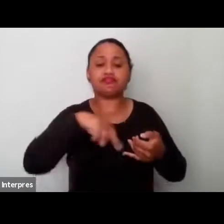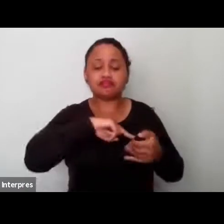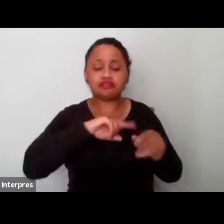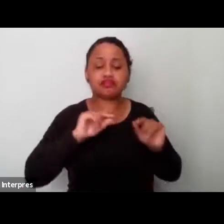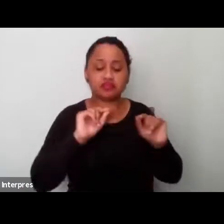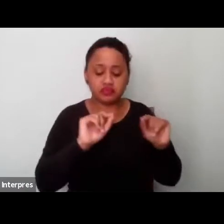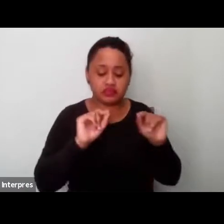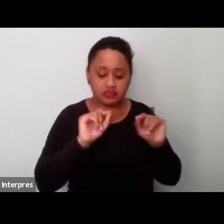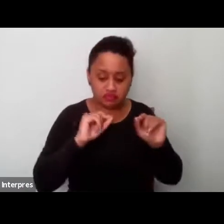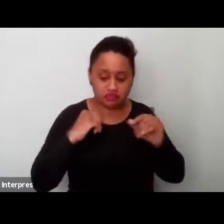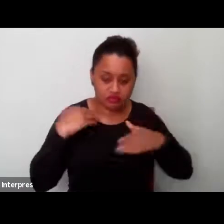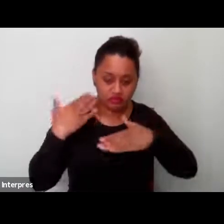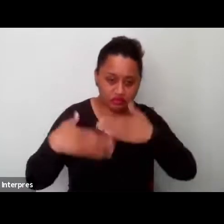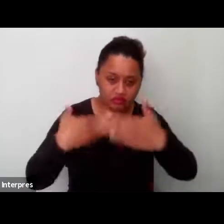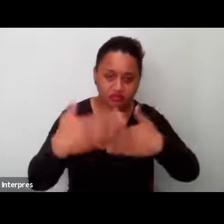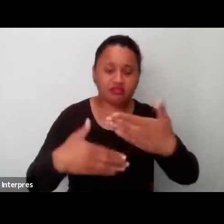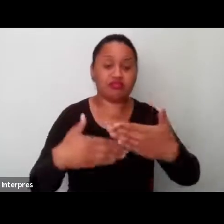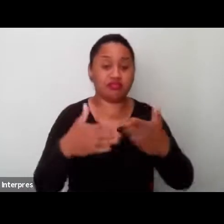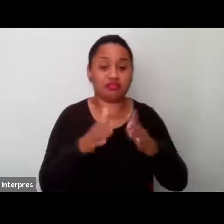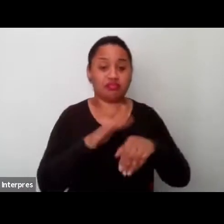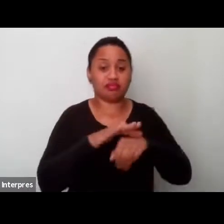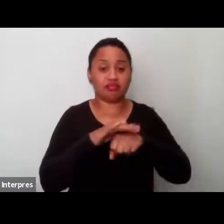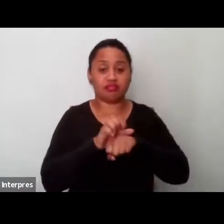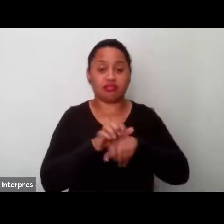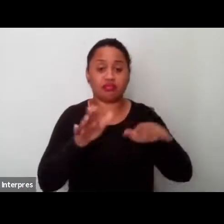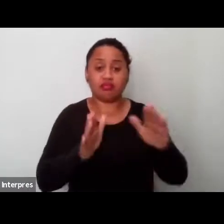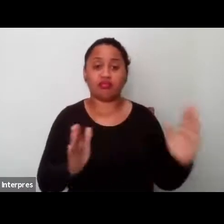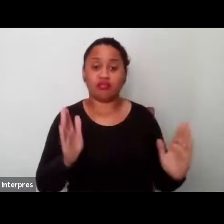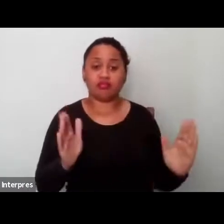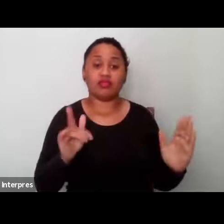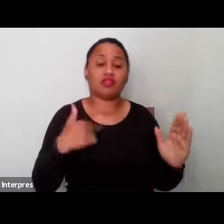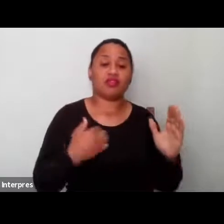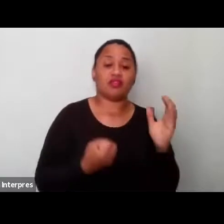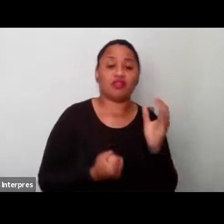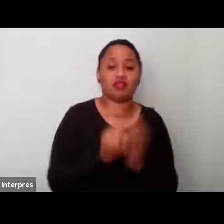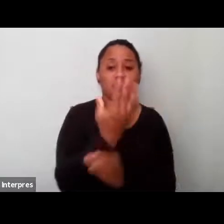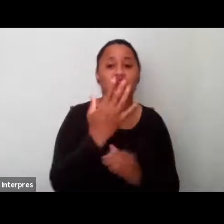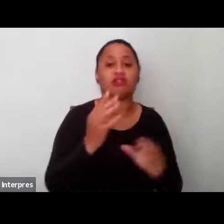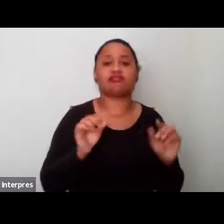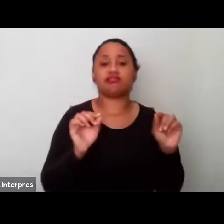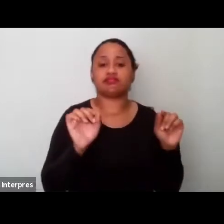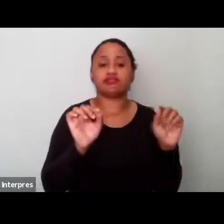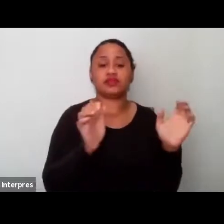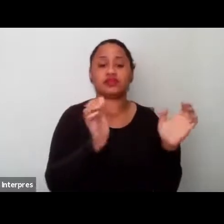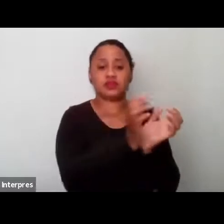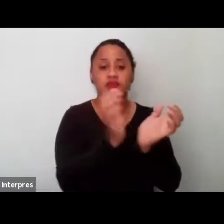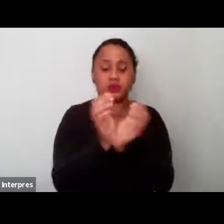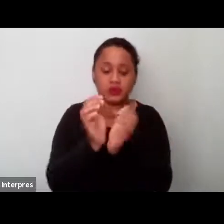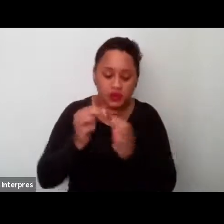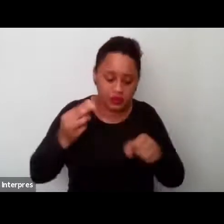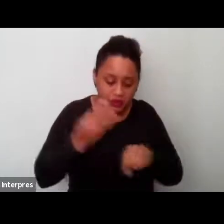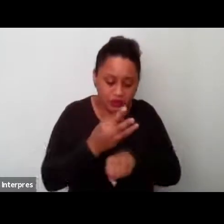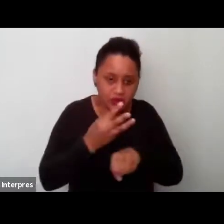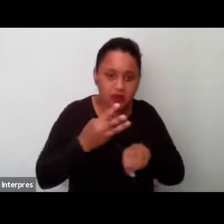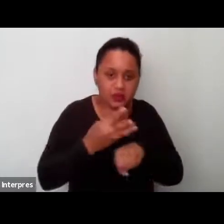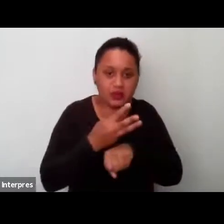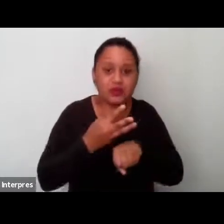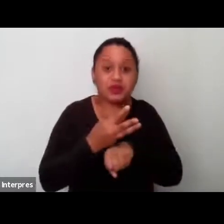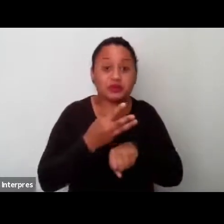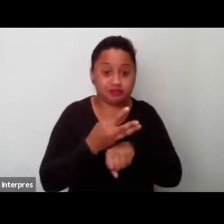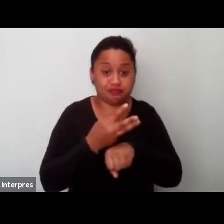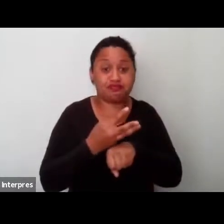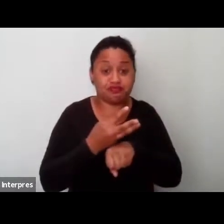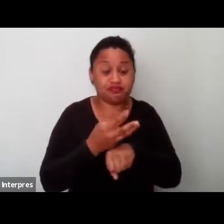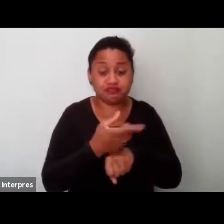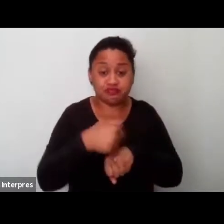processo de pandemia, né, foi criado, então, né, um grupo de WhatsApp para ajudá